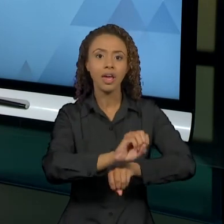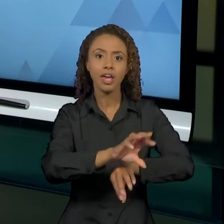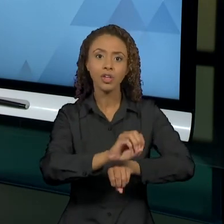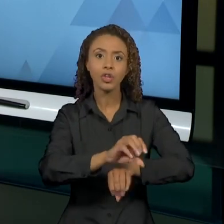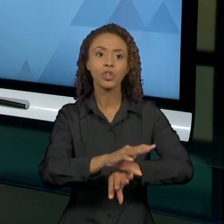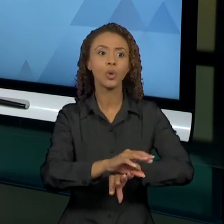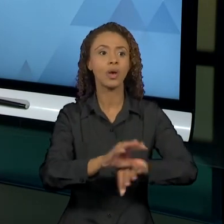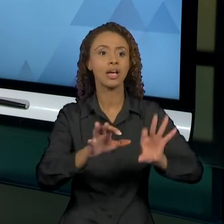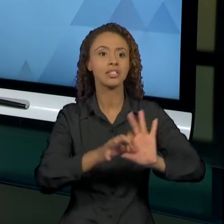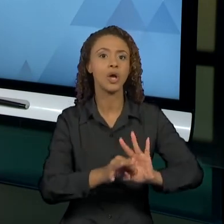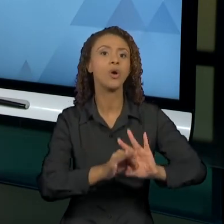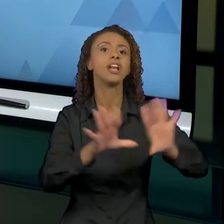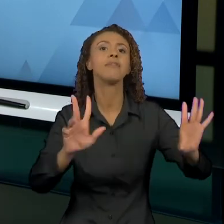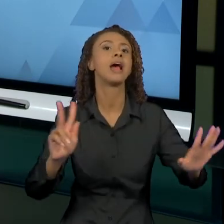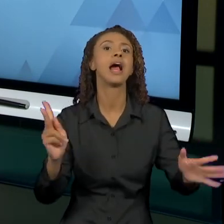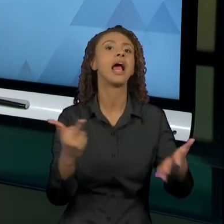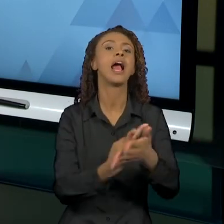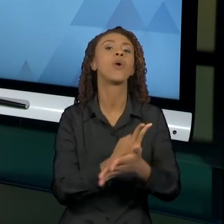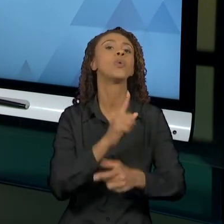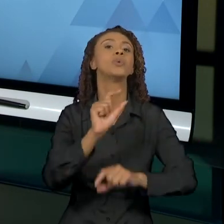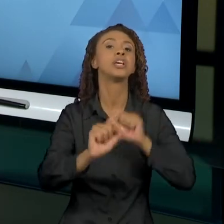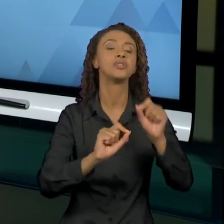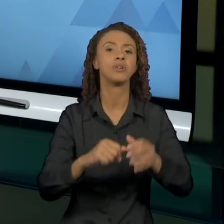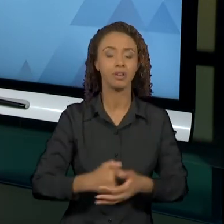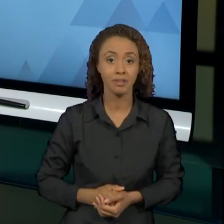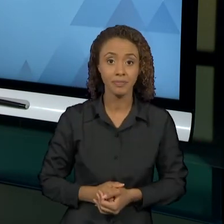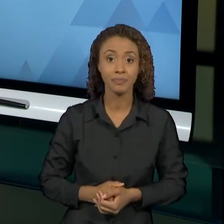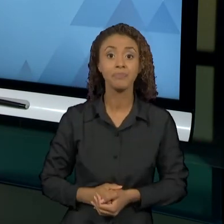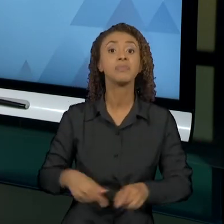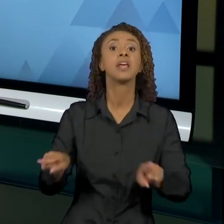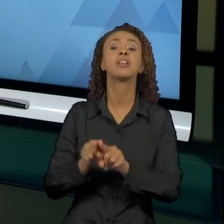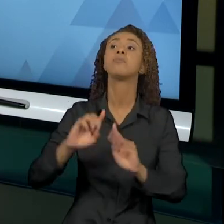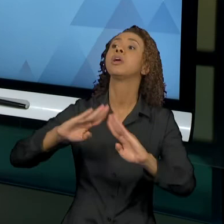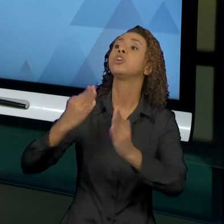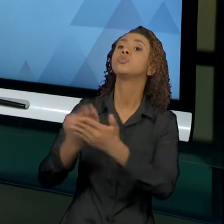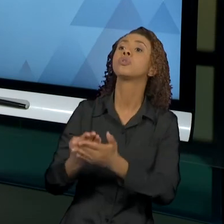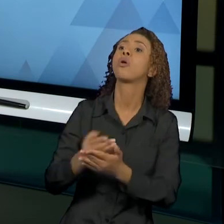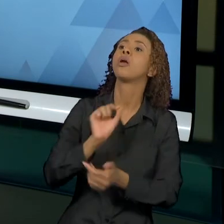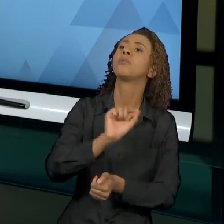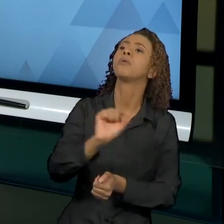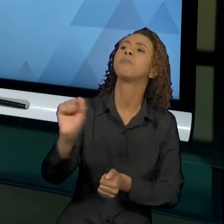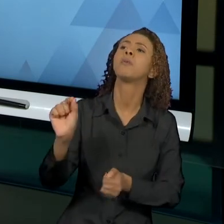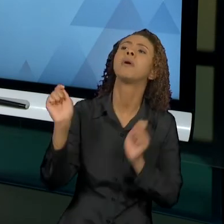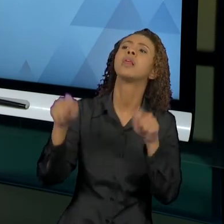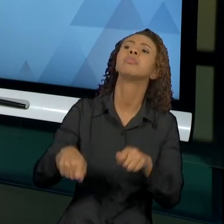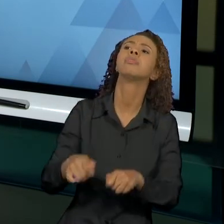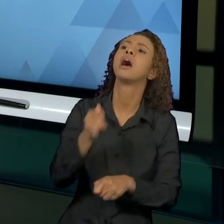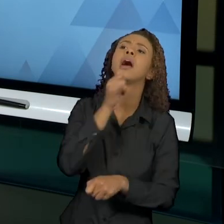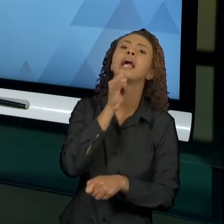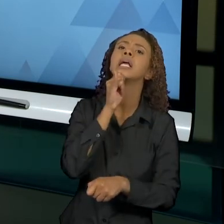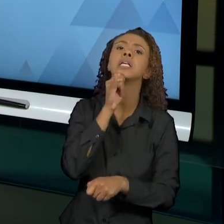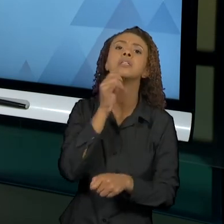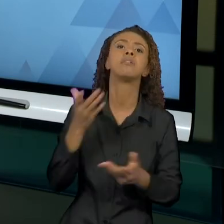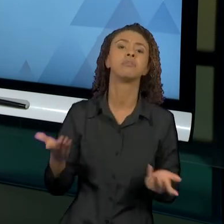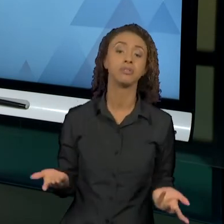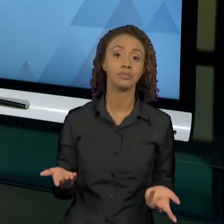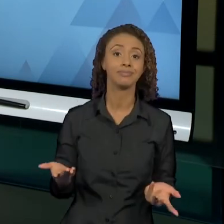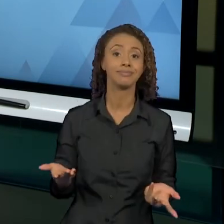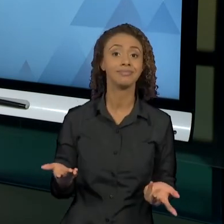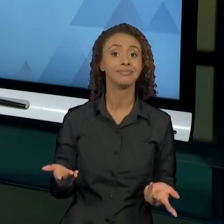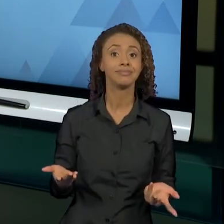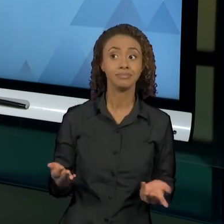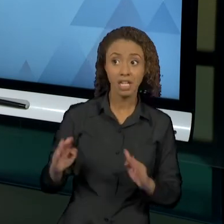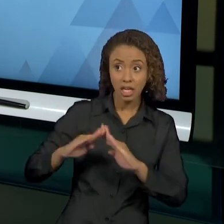seja libertária de fato? E exemplos de escolas, eu acho que vale a pena vocês destacarem os ambientes, exemplos de escolas que